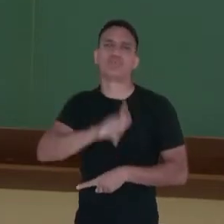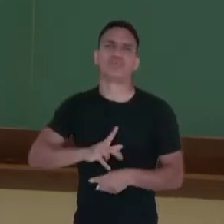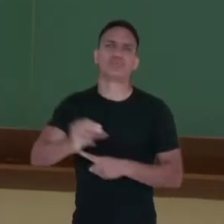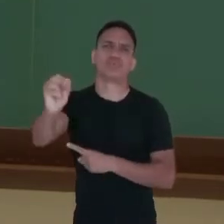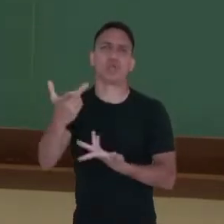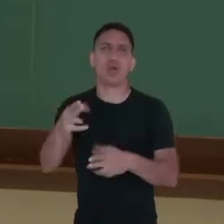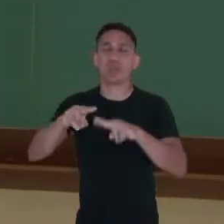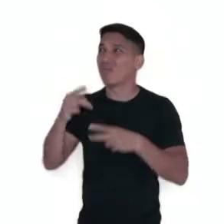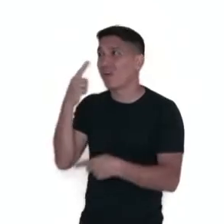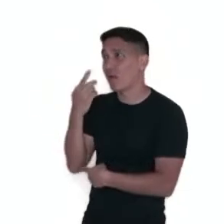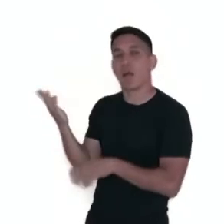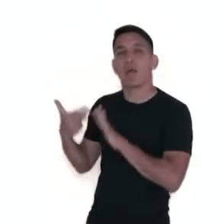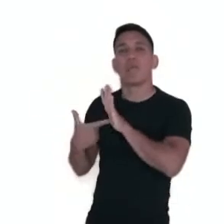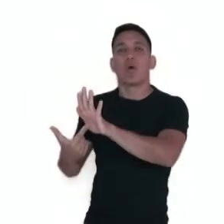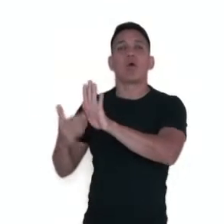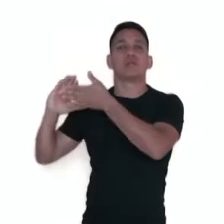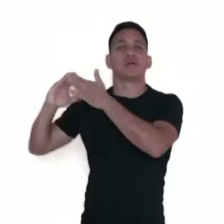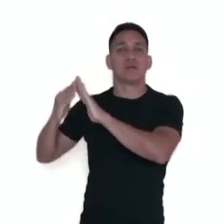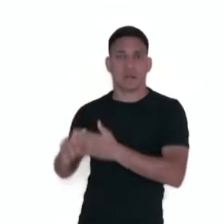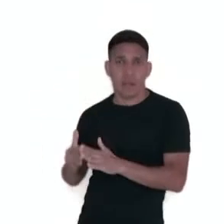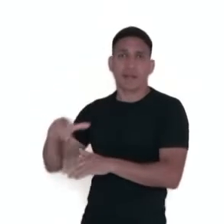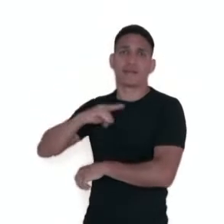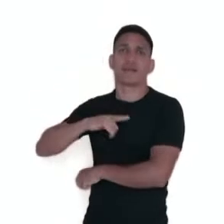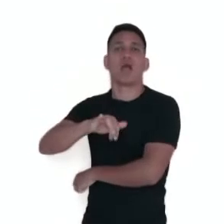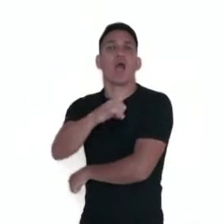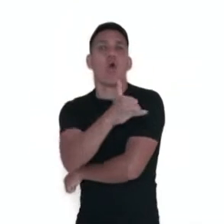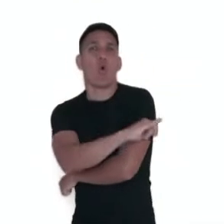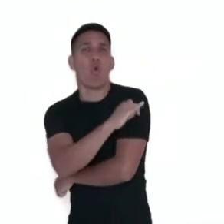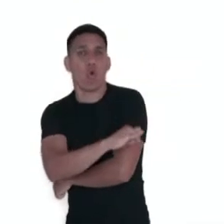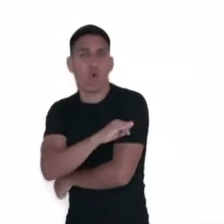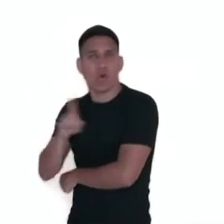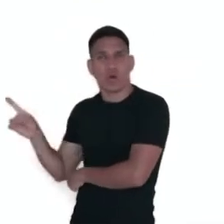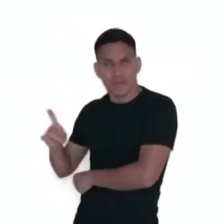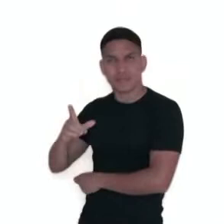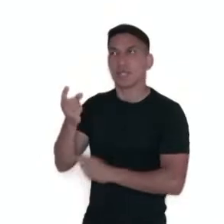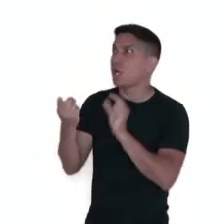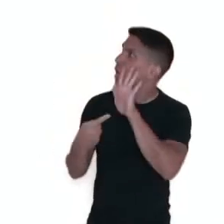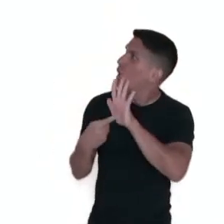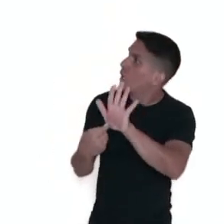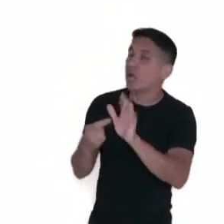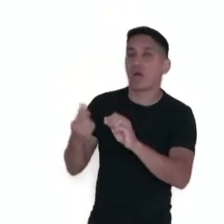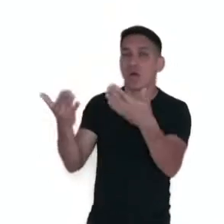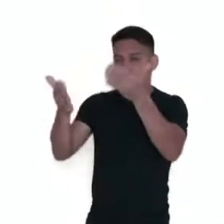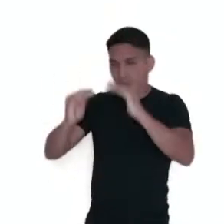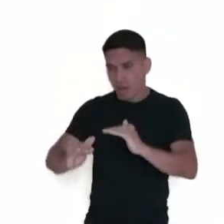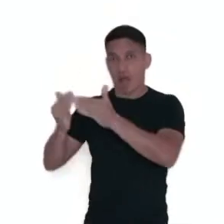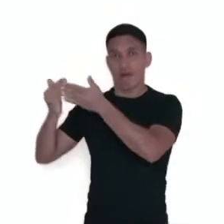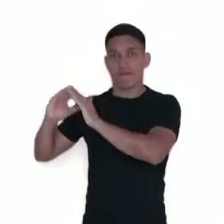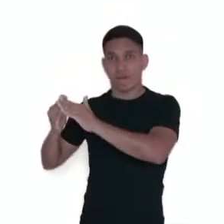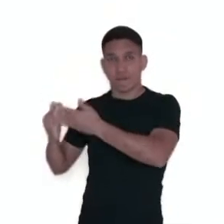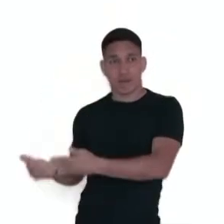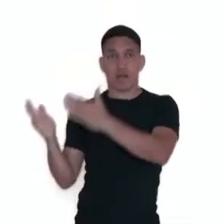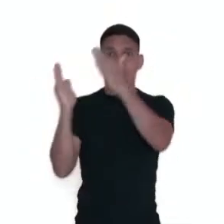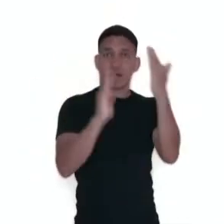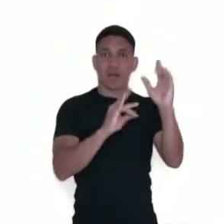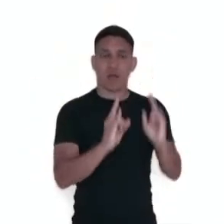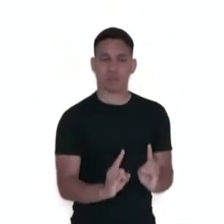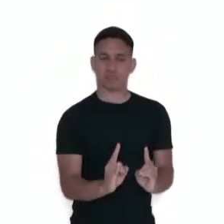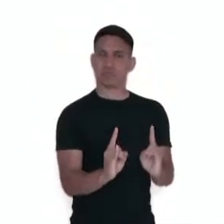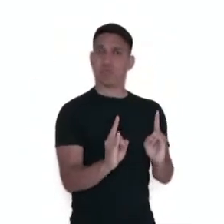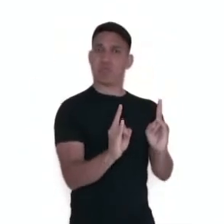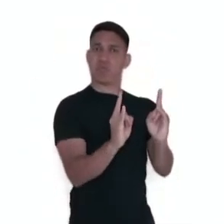você tem a imagem da favela da Rocinha, no Rio de Janeiro, onde você tem aqui, mais embaixo a Rocinha e mais à frente, prédios mais